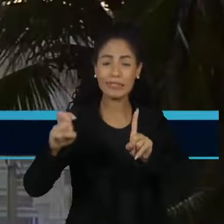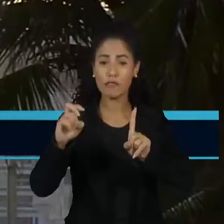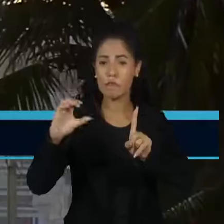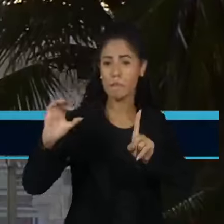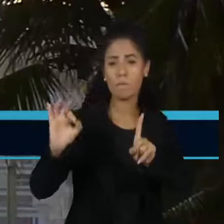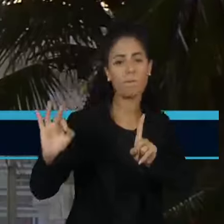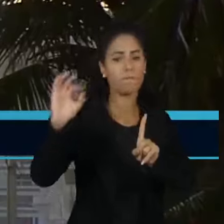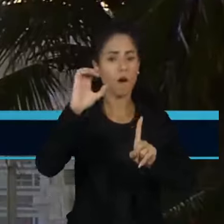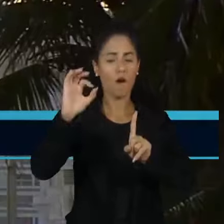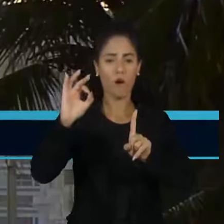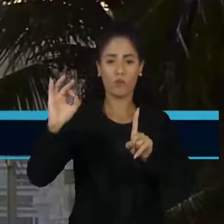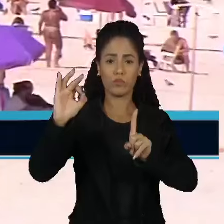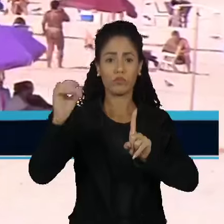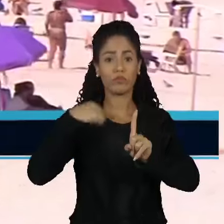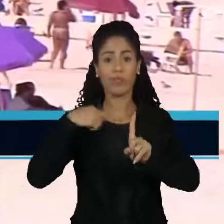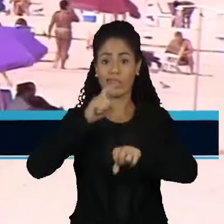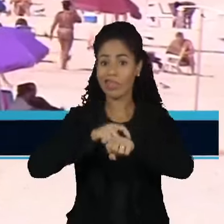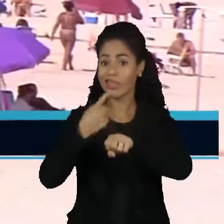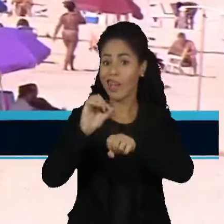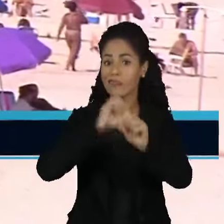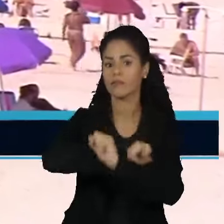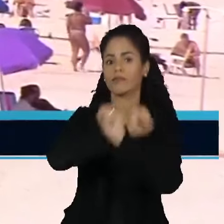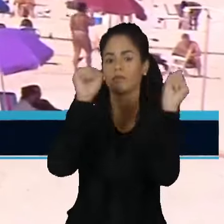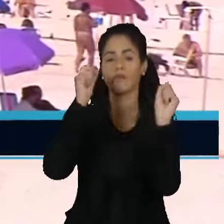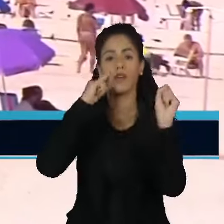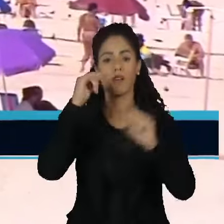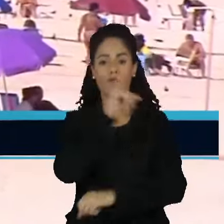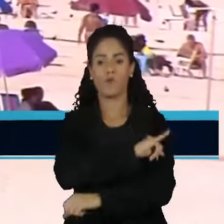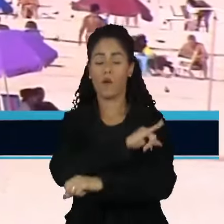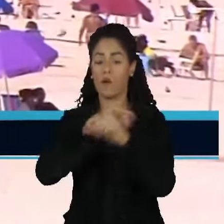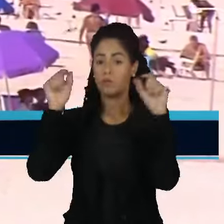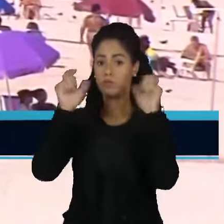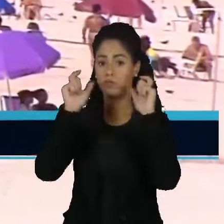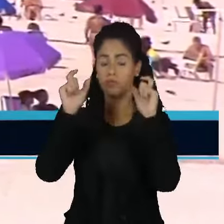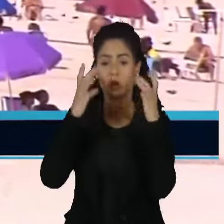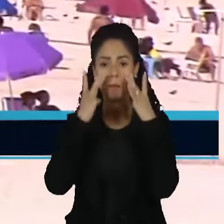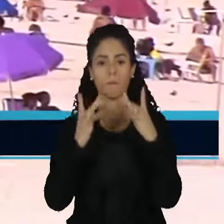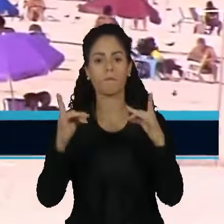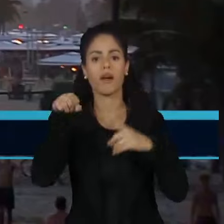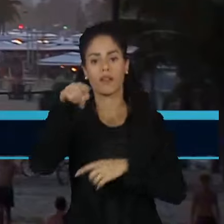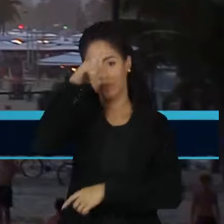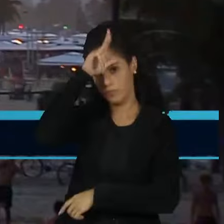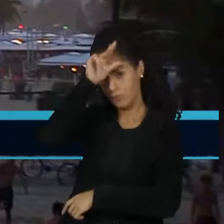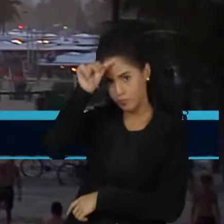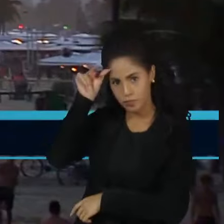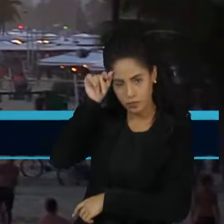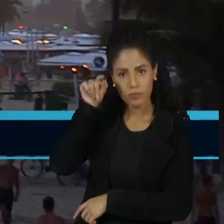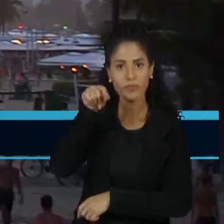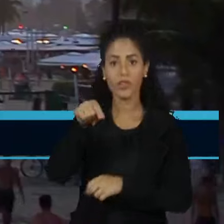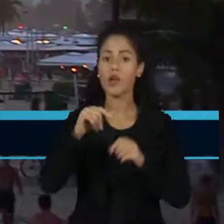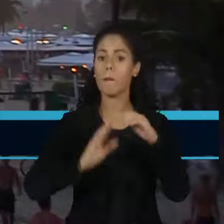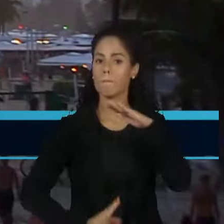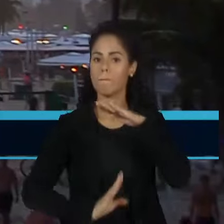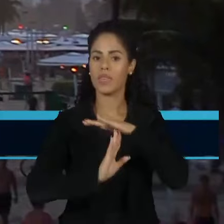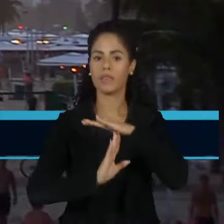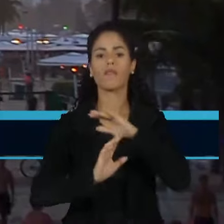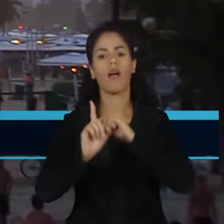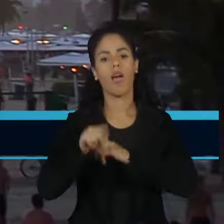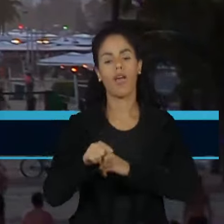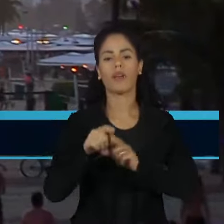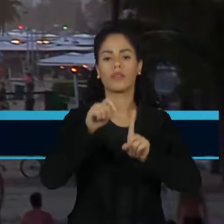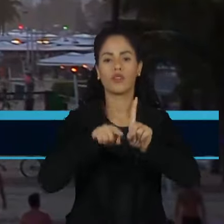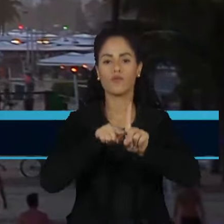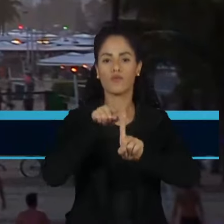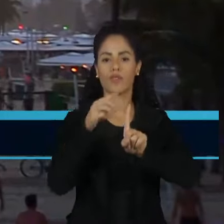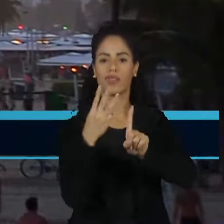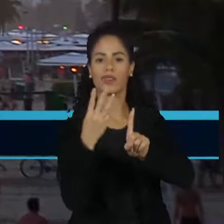pouco depois das 10 da manhã. Segundo o Alerta Rio, sistema de monitoramento da prefeitura, a máxima registrada na cidade foi de